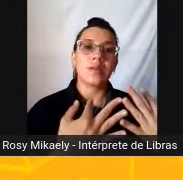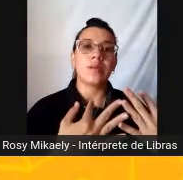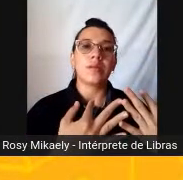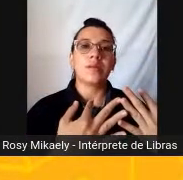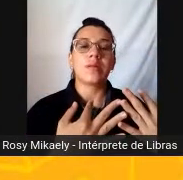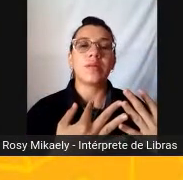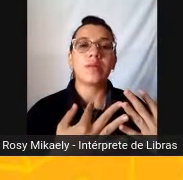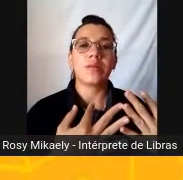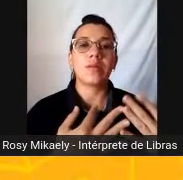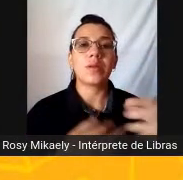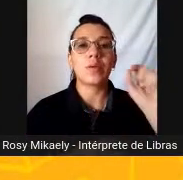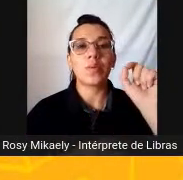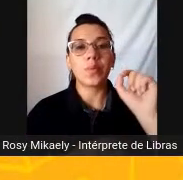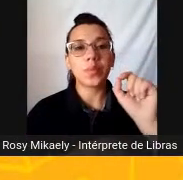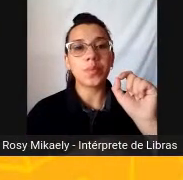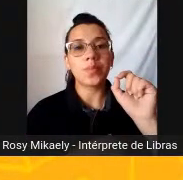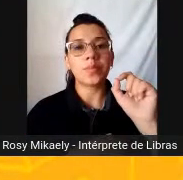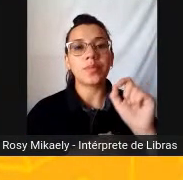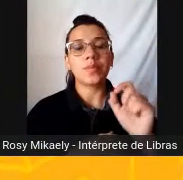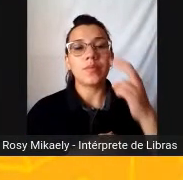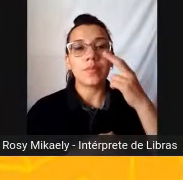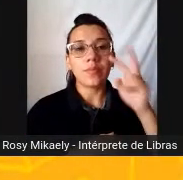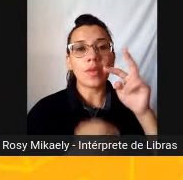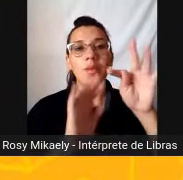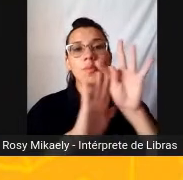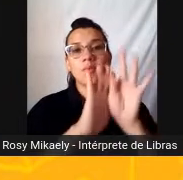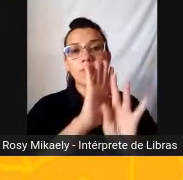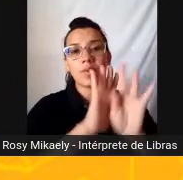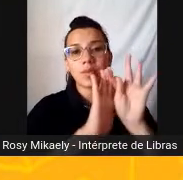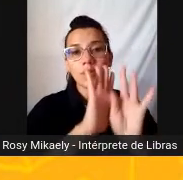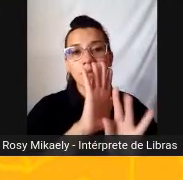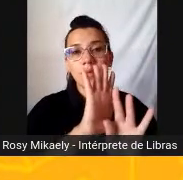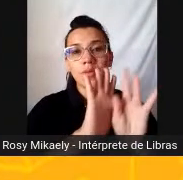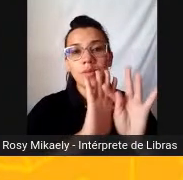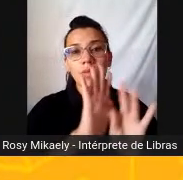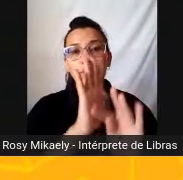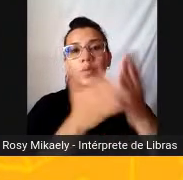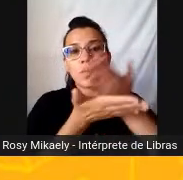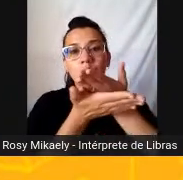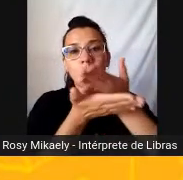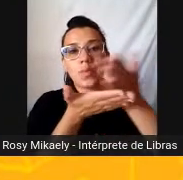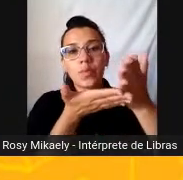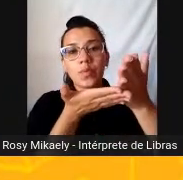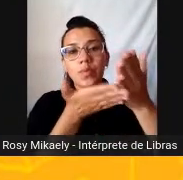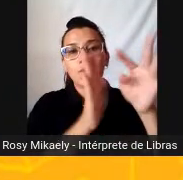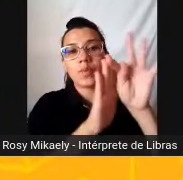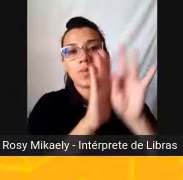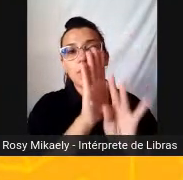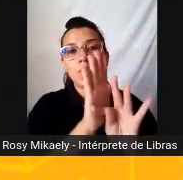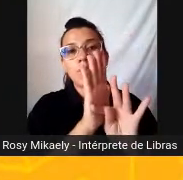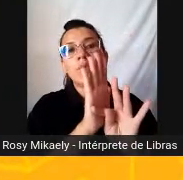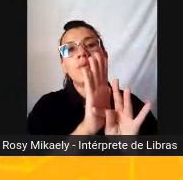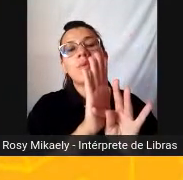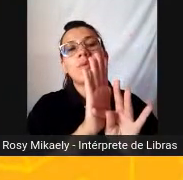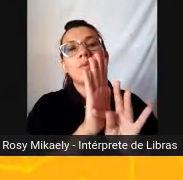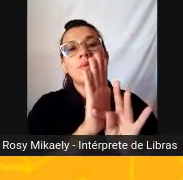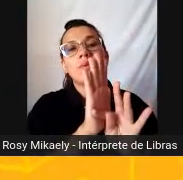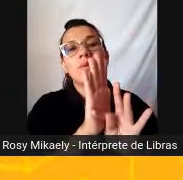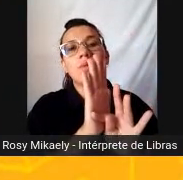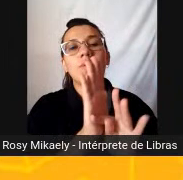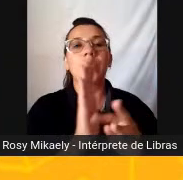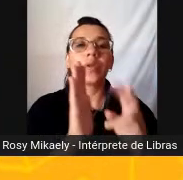O texto A gente vê Que logo no início Do texto Tem um verbete E o que é isso? Metalinguagem